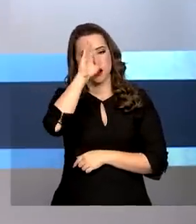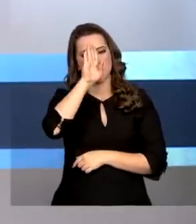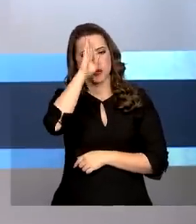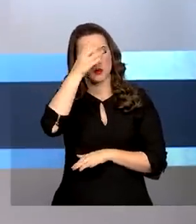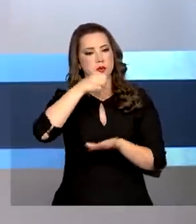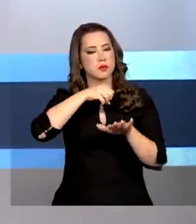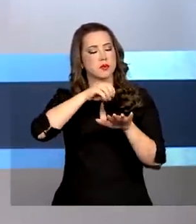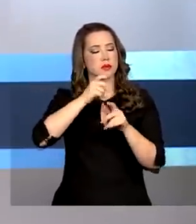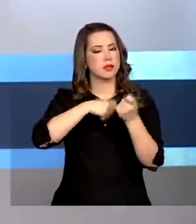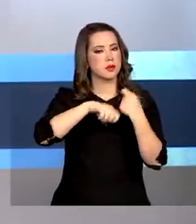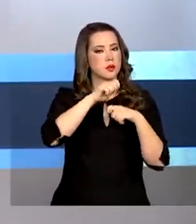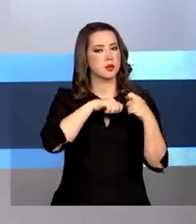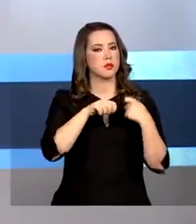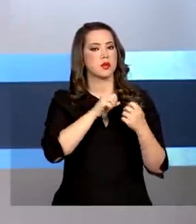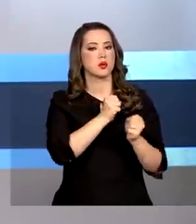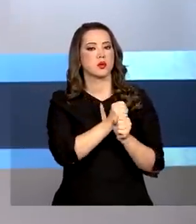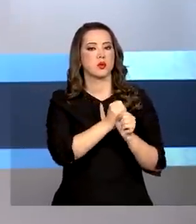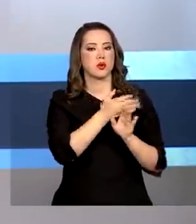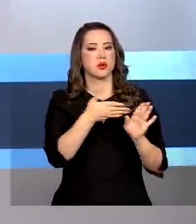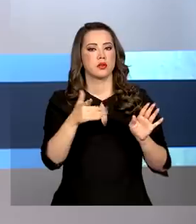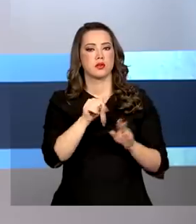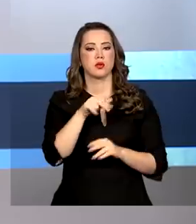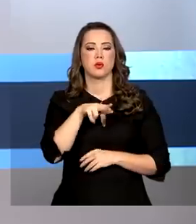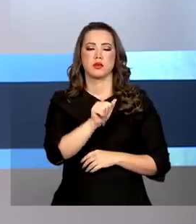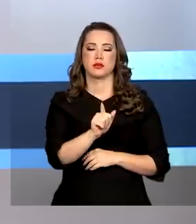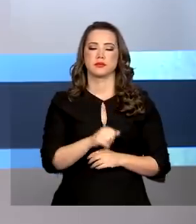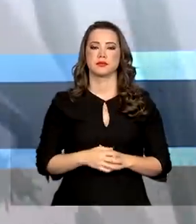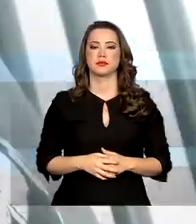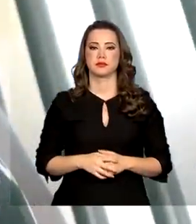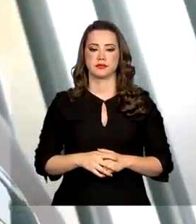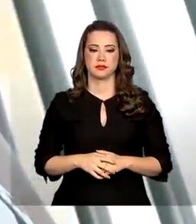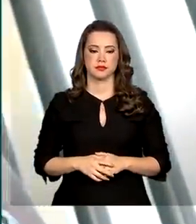acontecimentos econômicos do ano, na reportagem de Luana Karen.